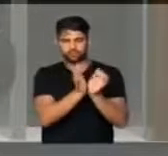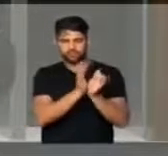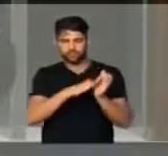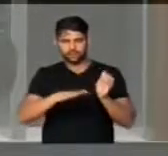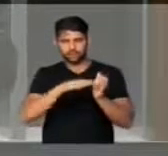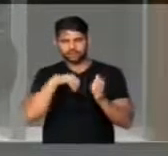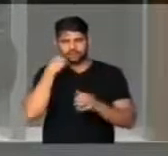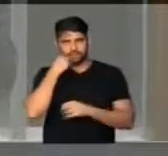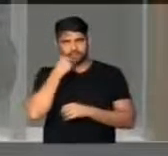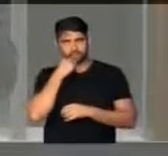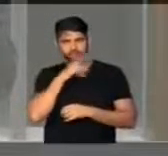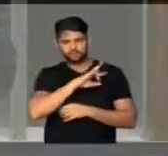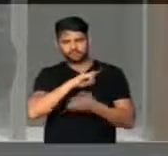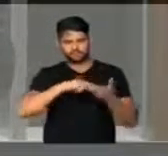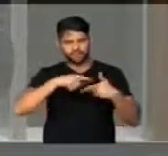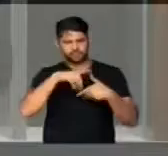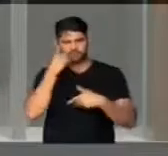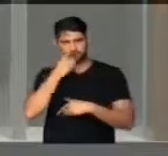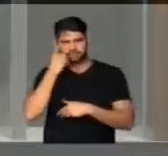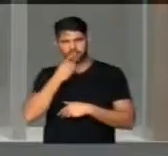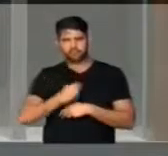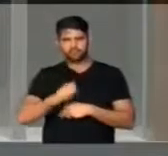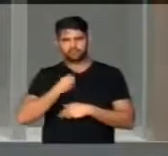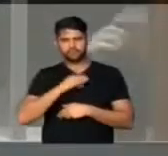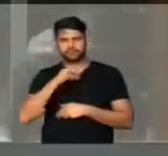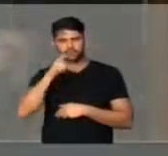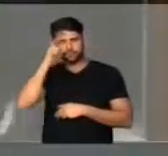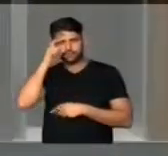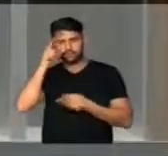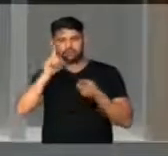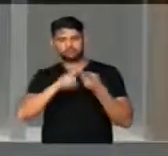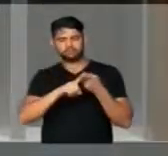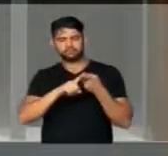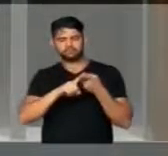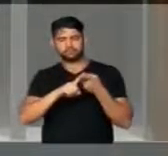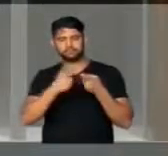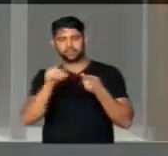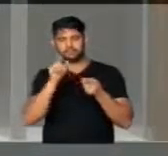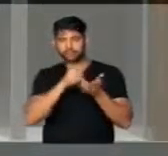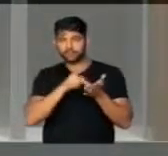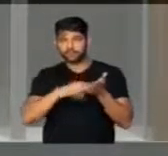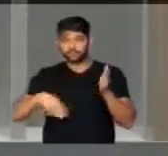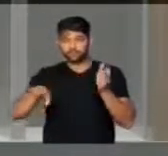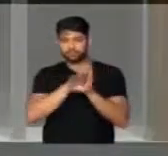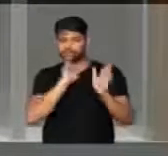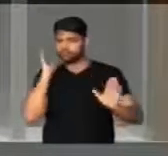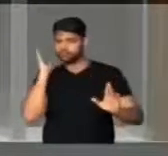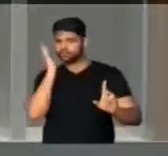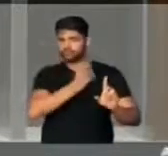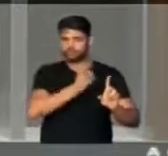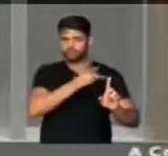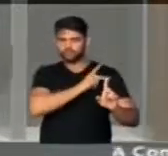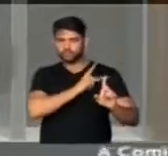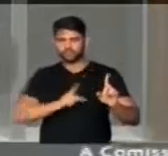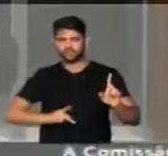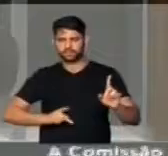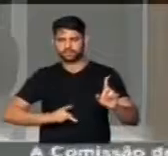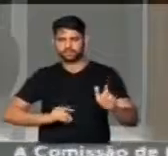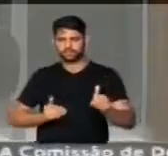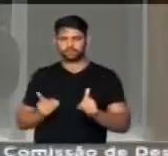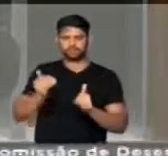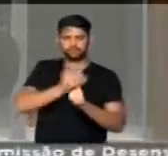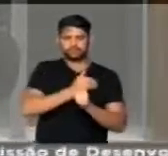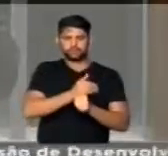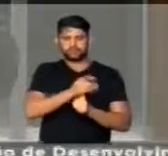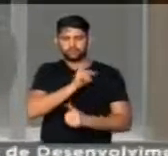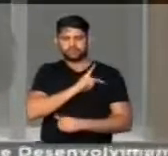bancada de senadores, vários parlamentares, Cunha. Ela, na verdade, atingiu diretamente o presidente interino